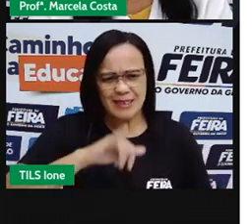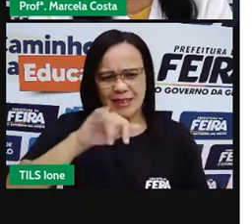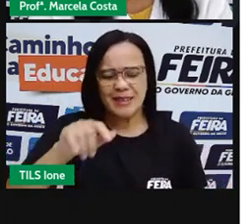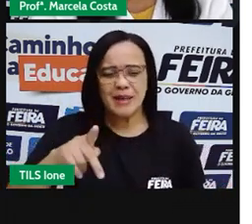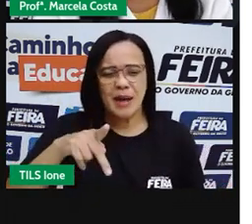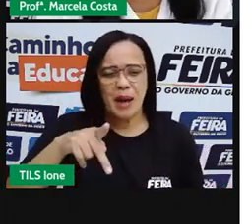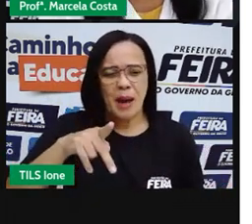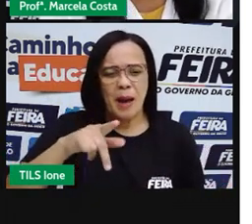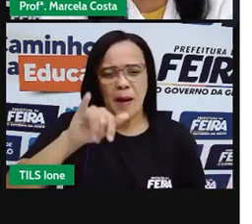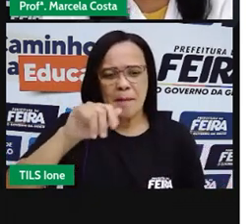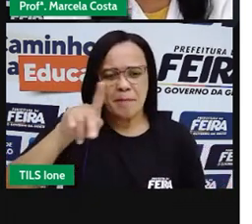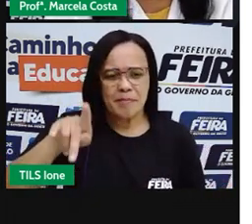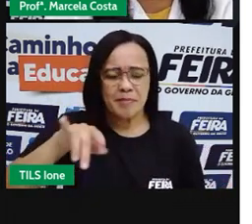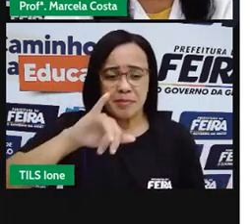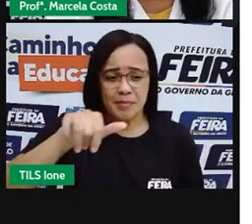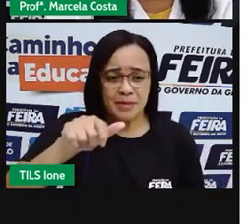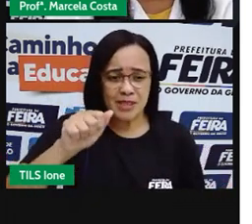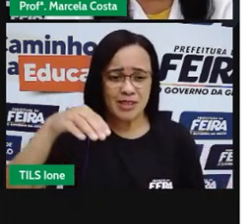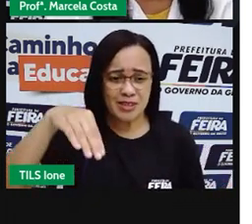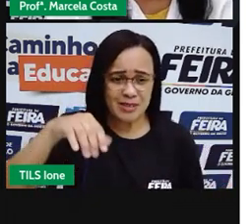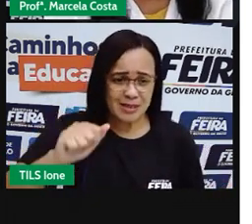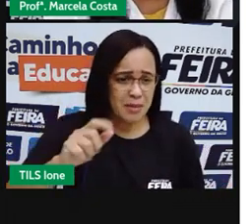Ele começa com a letra Z.